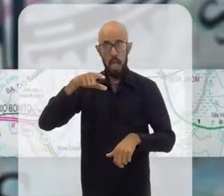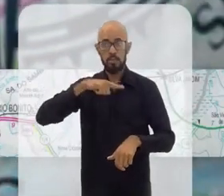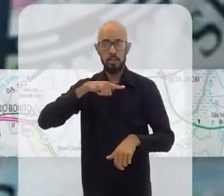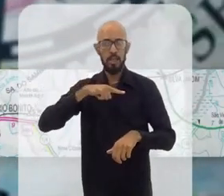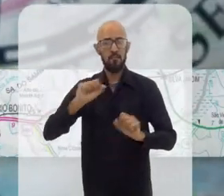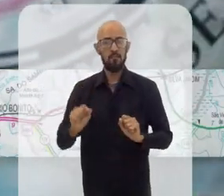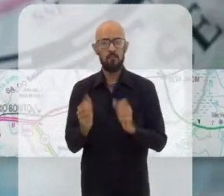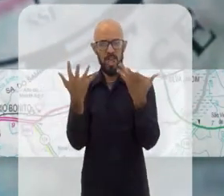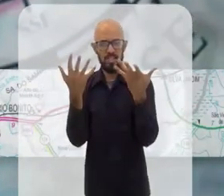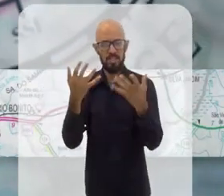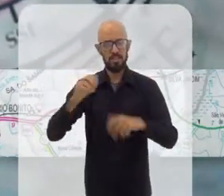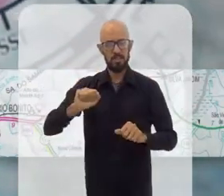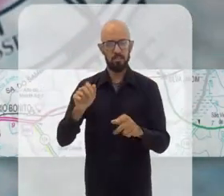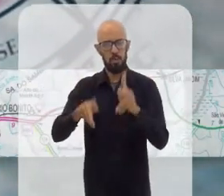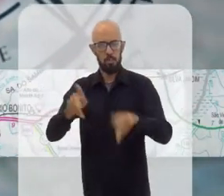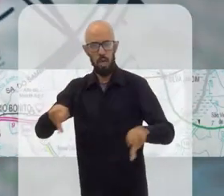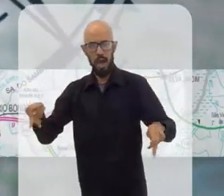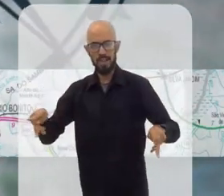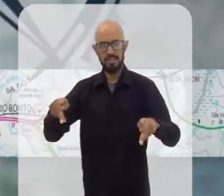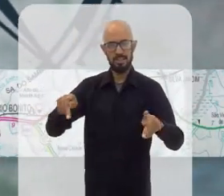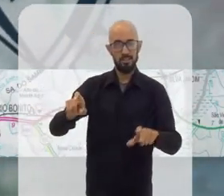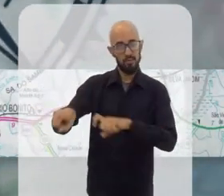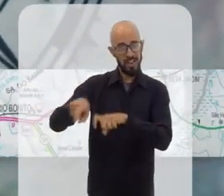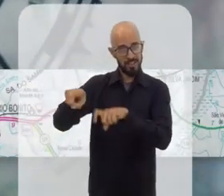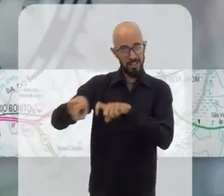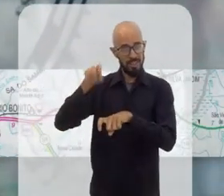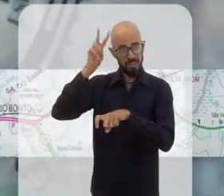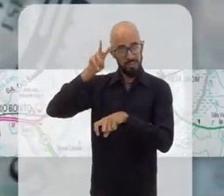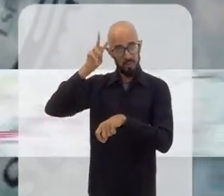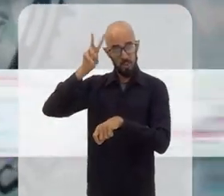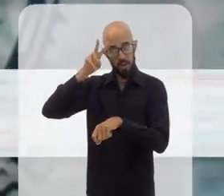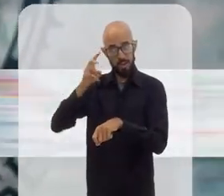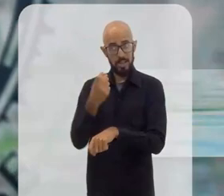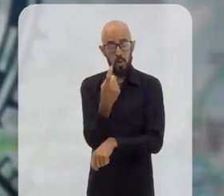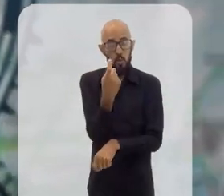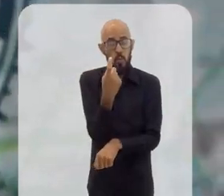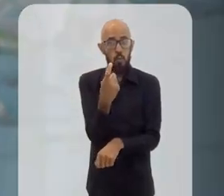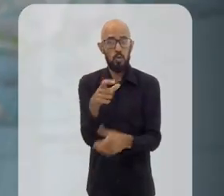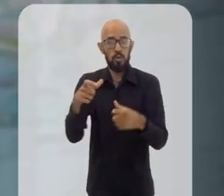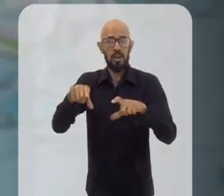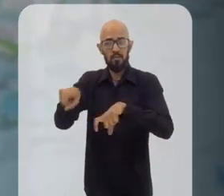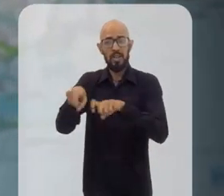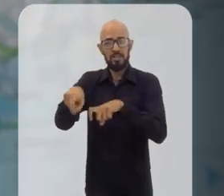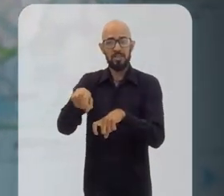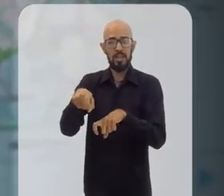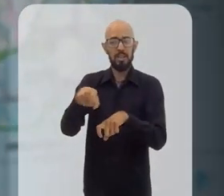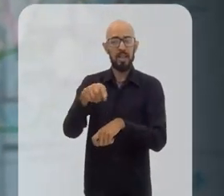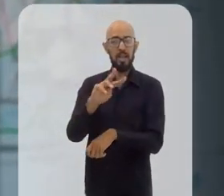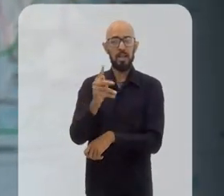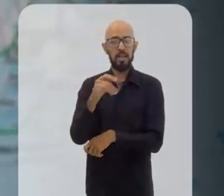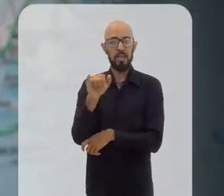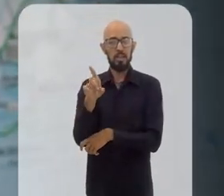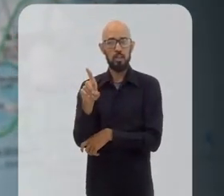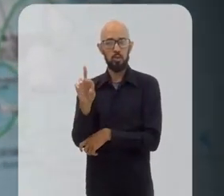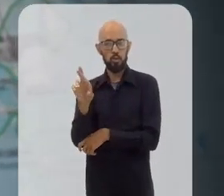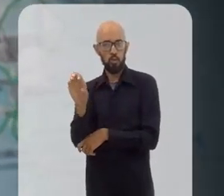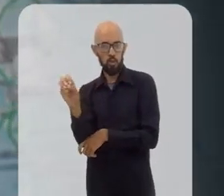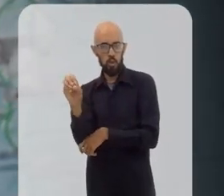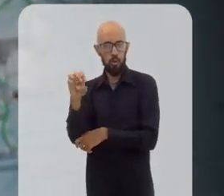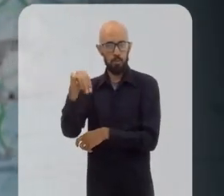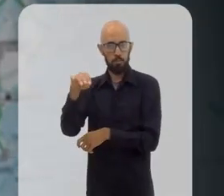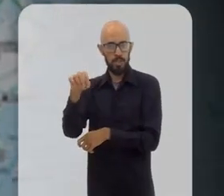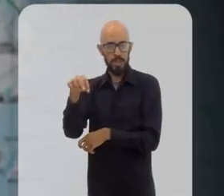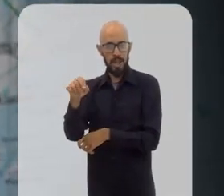fazendas históricas e a única instância hidromineral do estado do Rio de Janeiro. O município é sede também